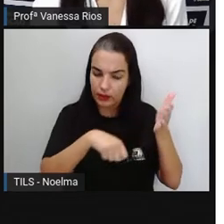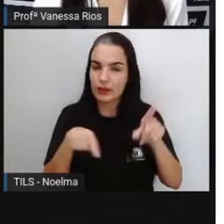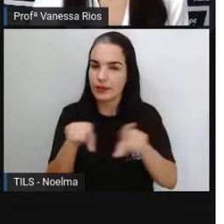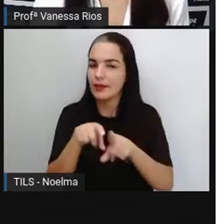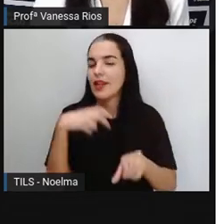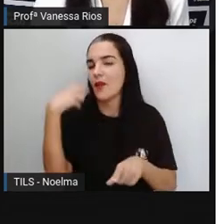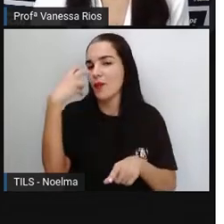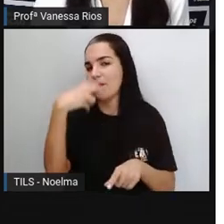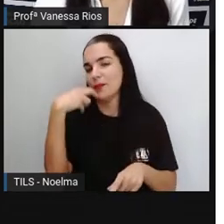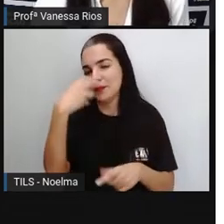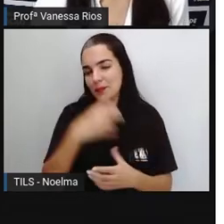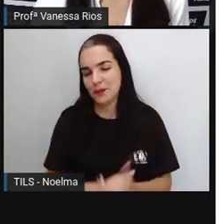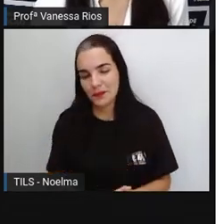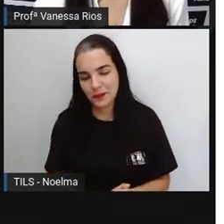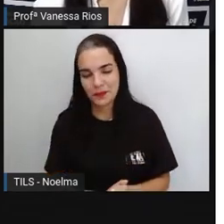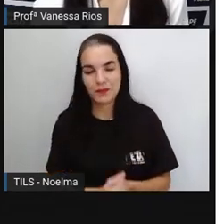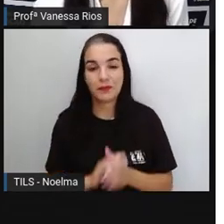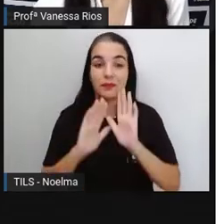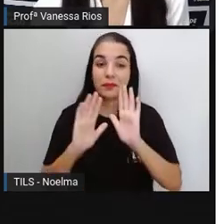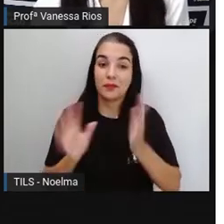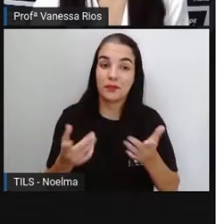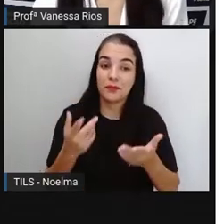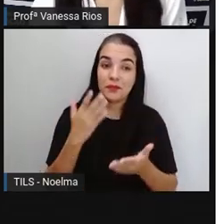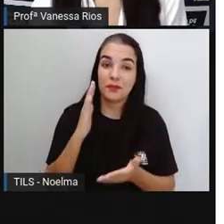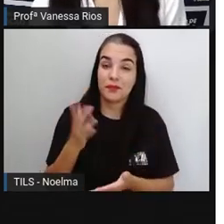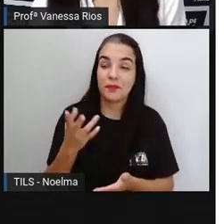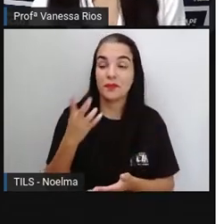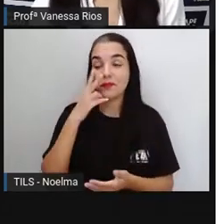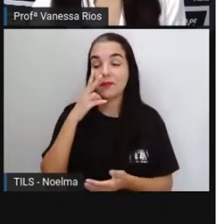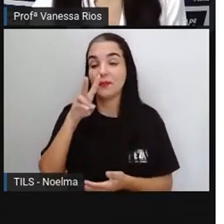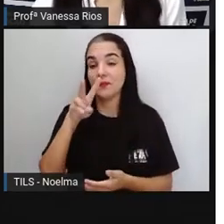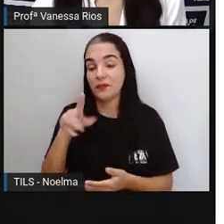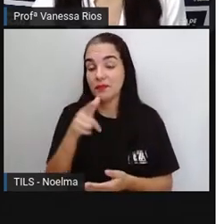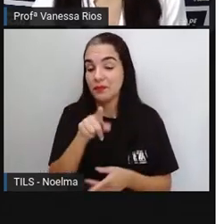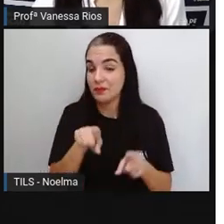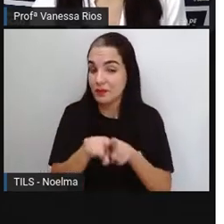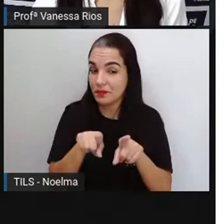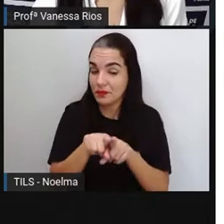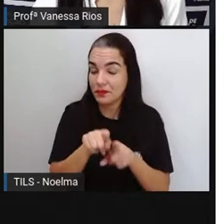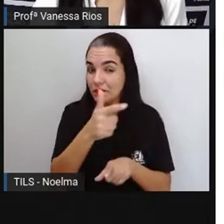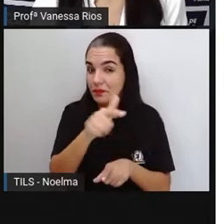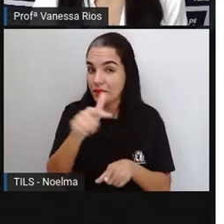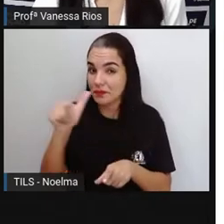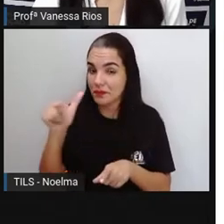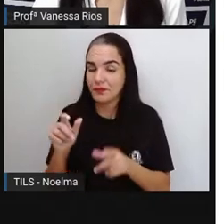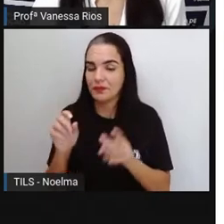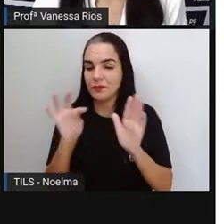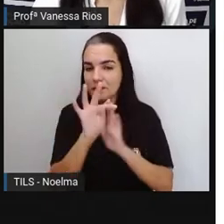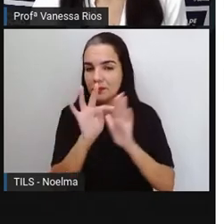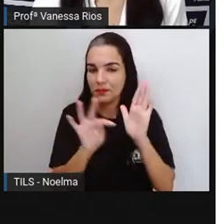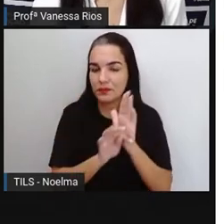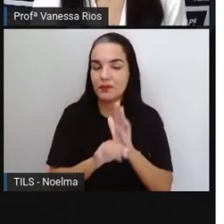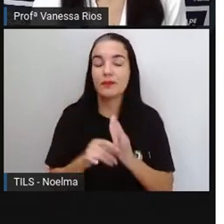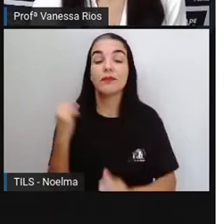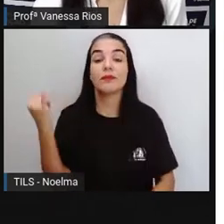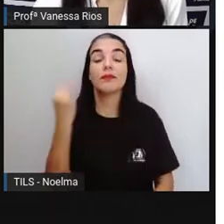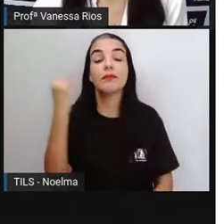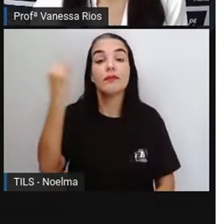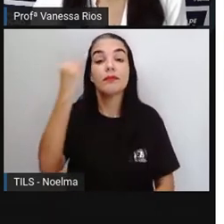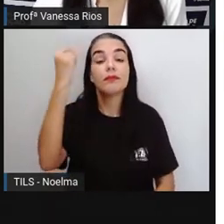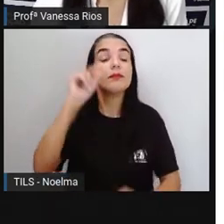E nós já observamos também, diante de outros gêneros textuais estudados, a importância da